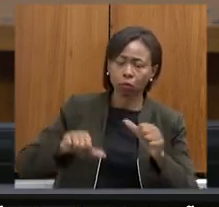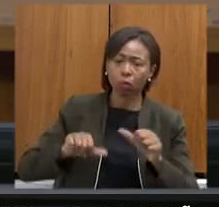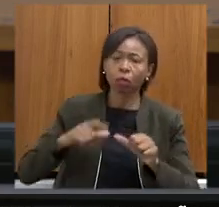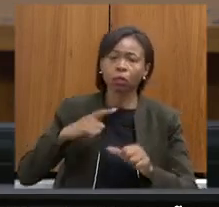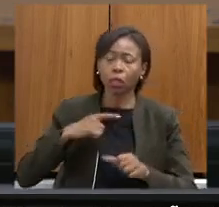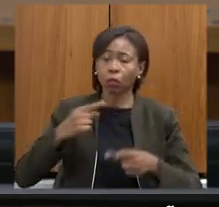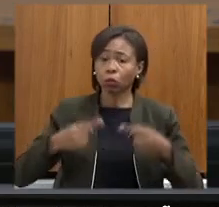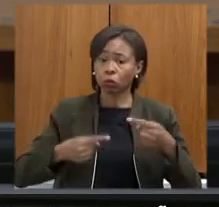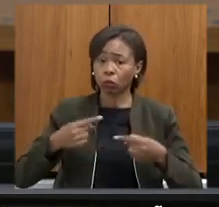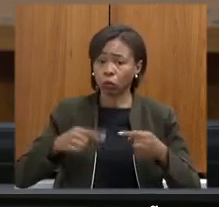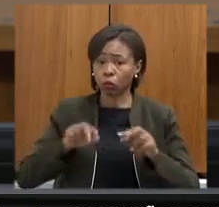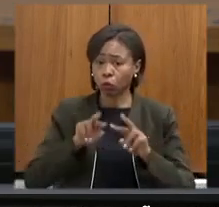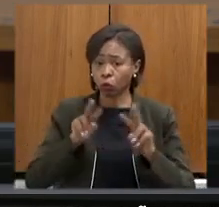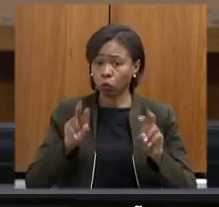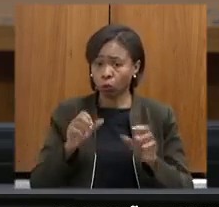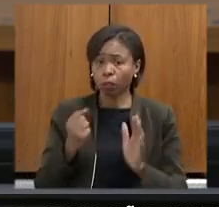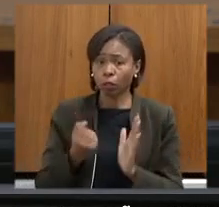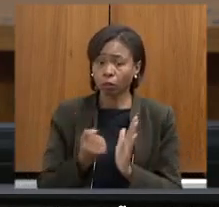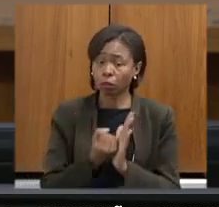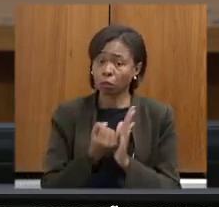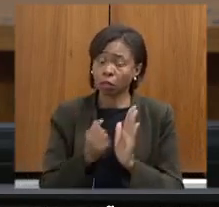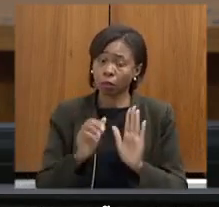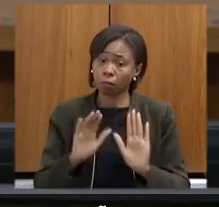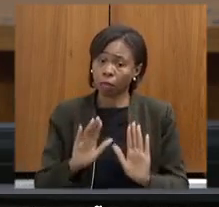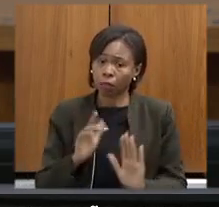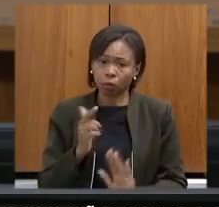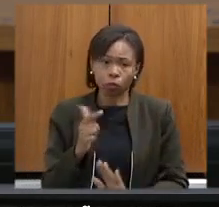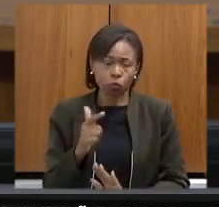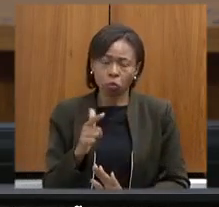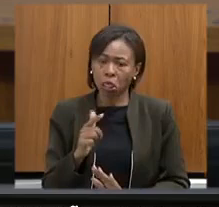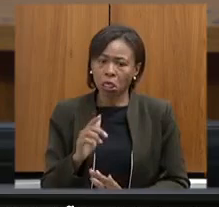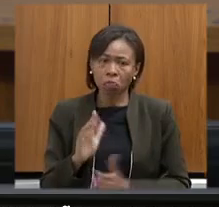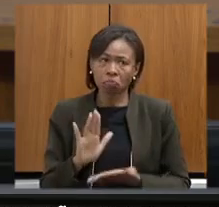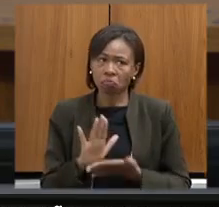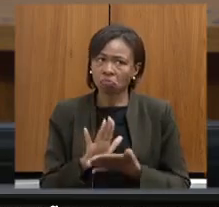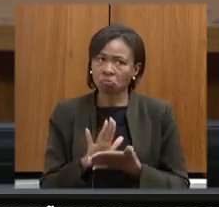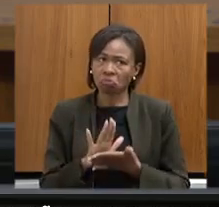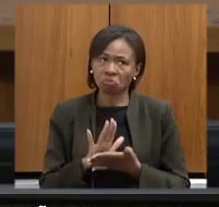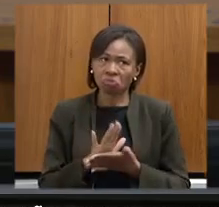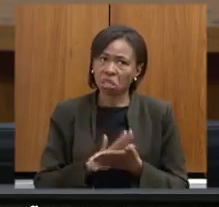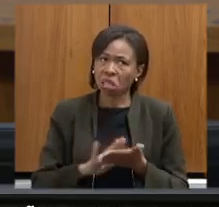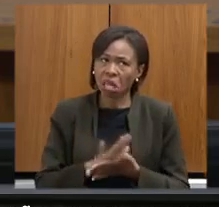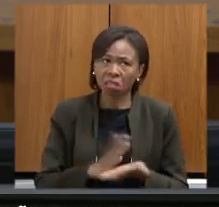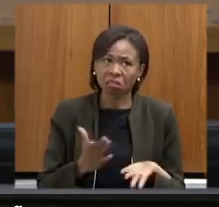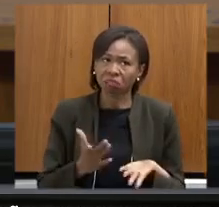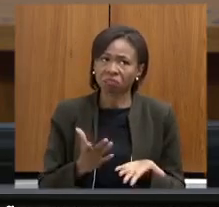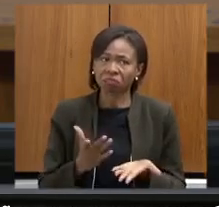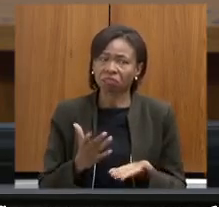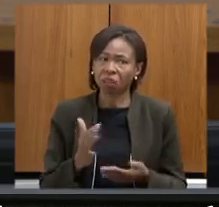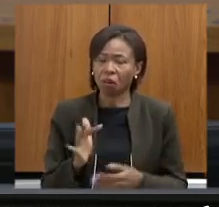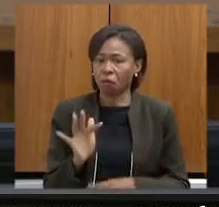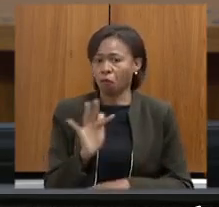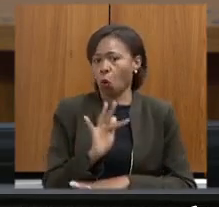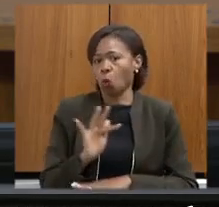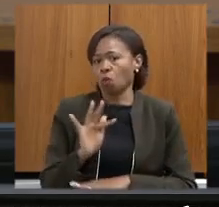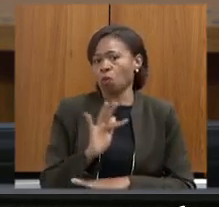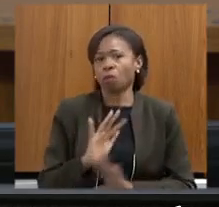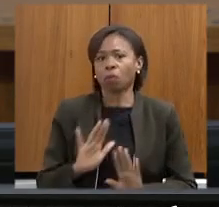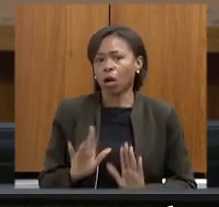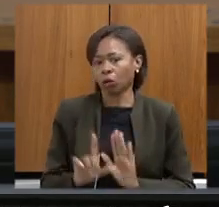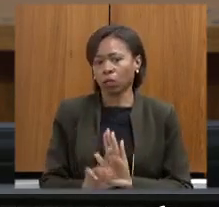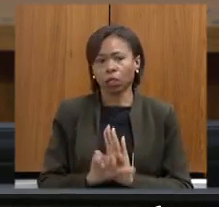tombamento não há nenhum instrumento formal hoje colocado que nos impedisse de